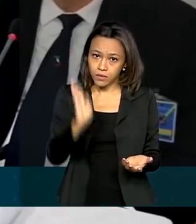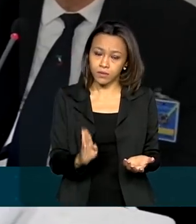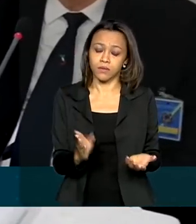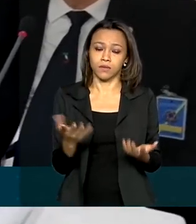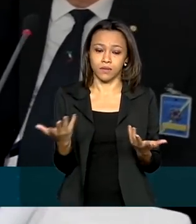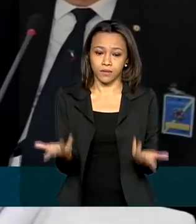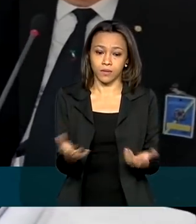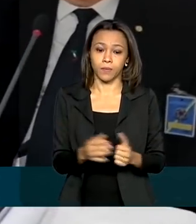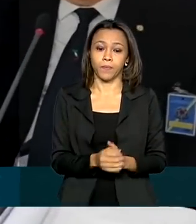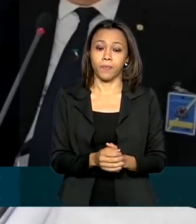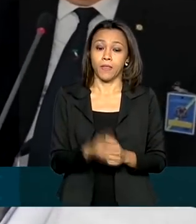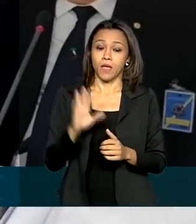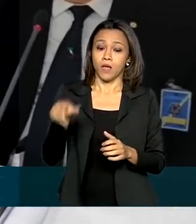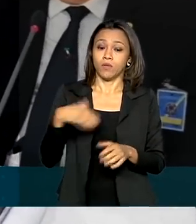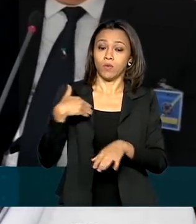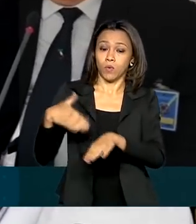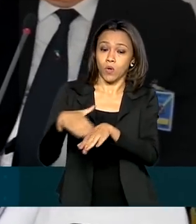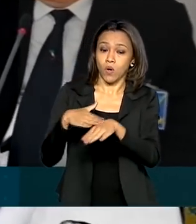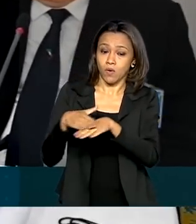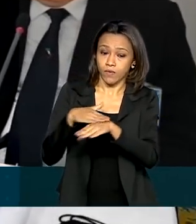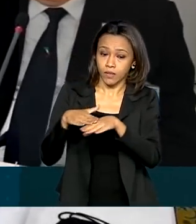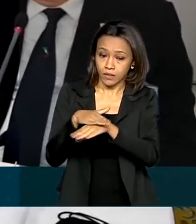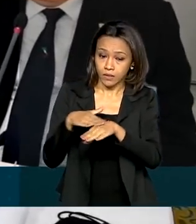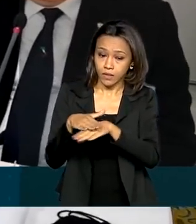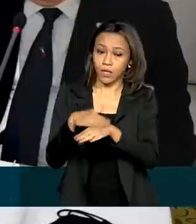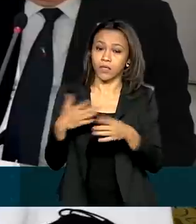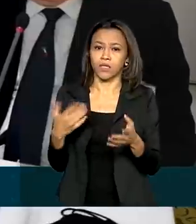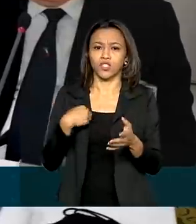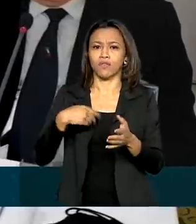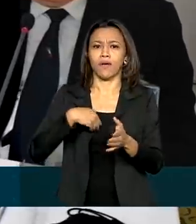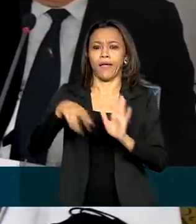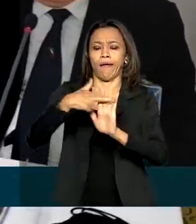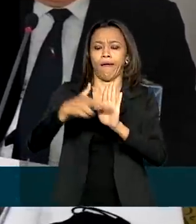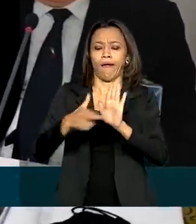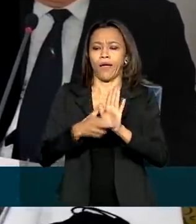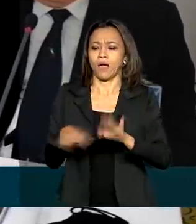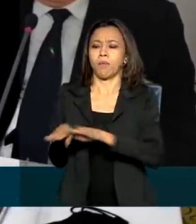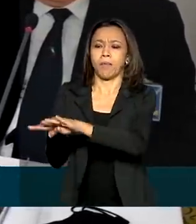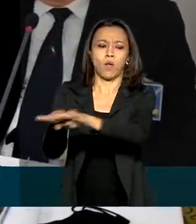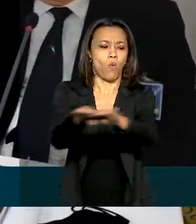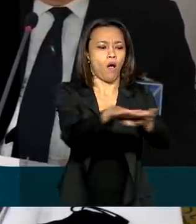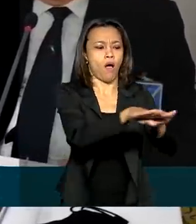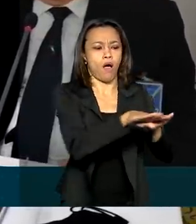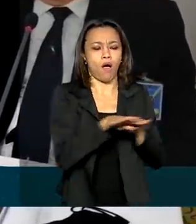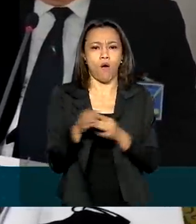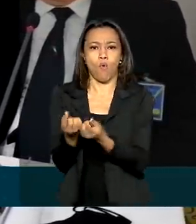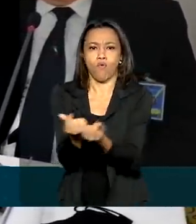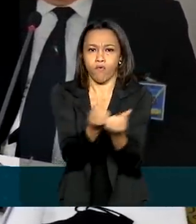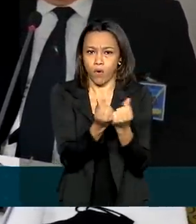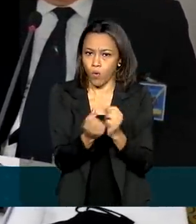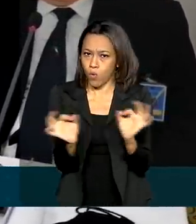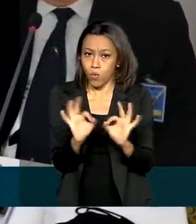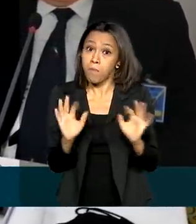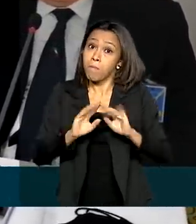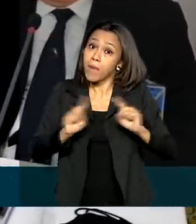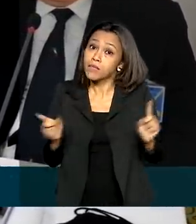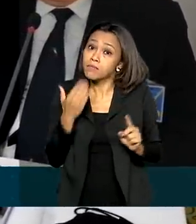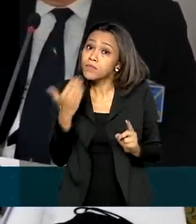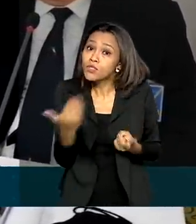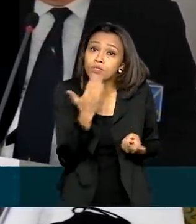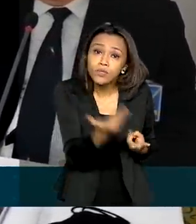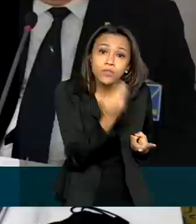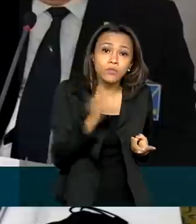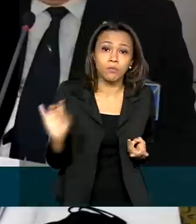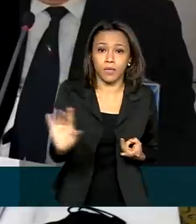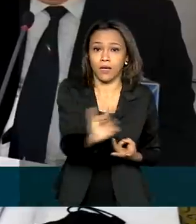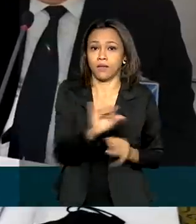tenho apelado para eles, ninguém vai usar a caneta BIC para tabelar nada, não existe tabelamento, mas está pedindo para eles que o lucro